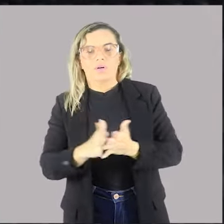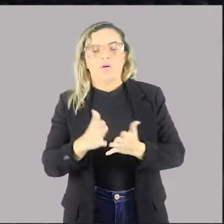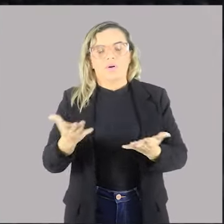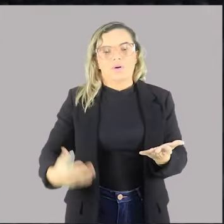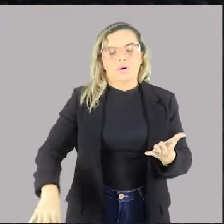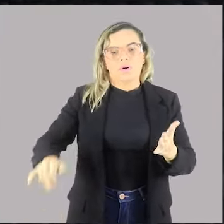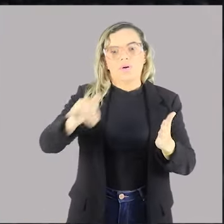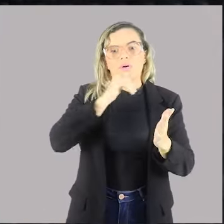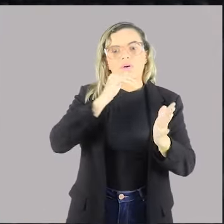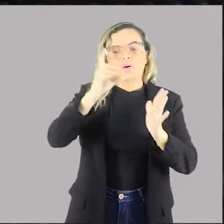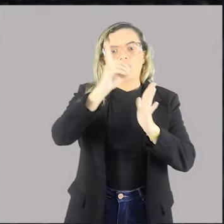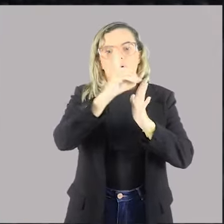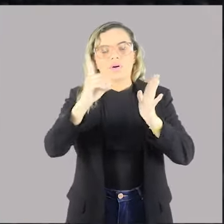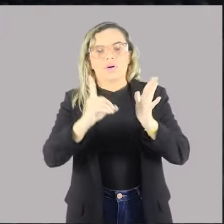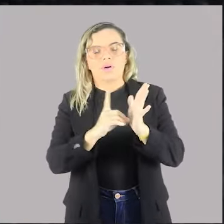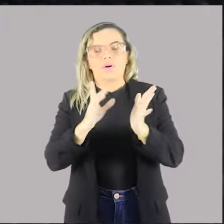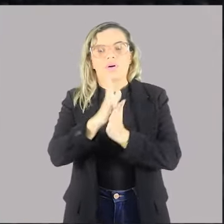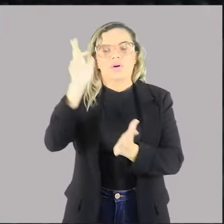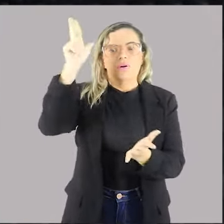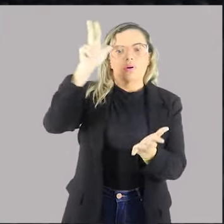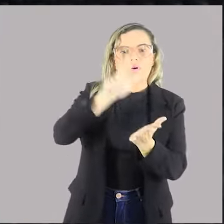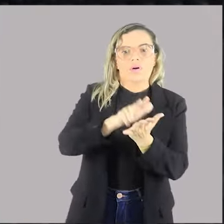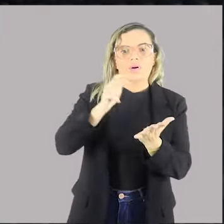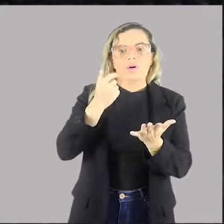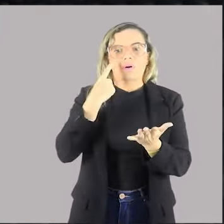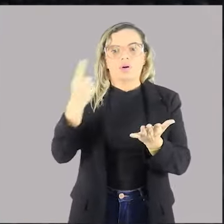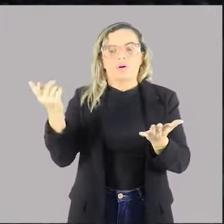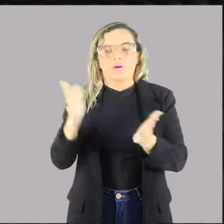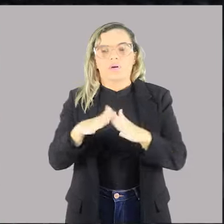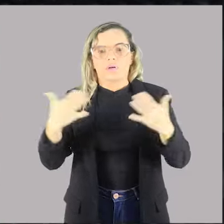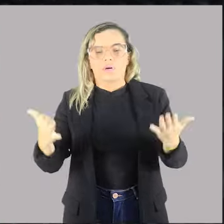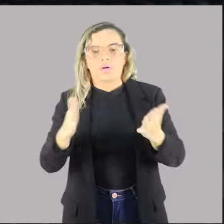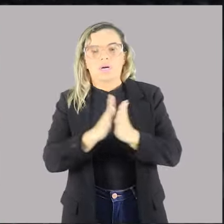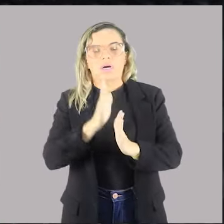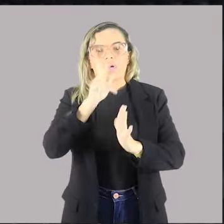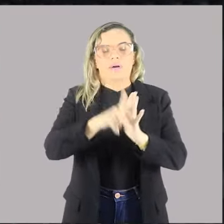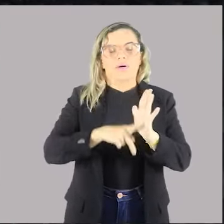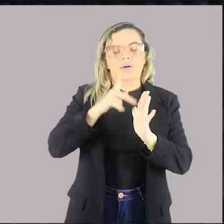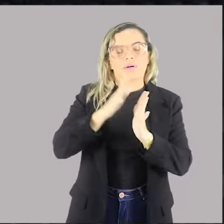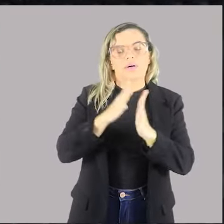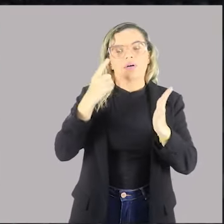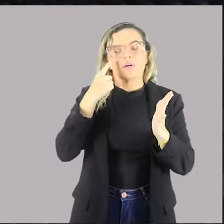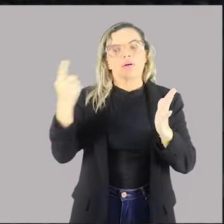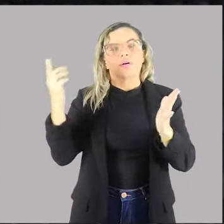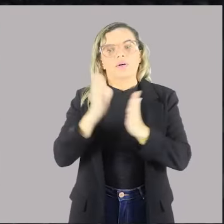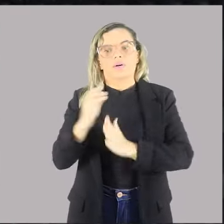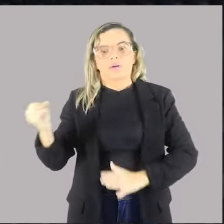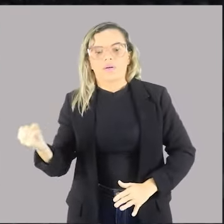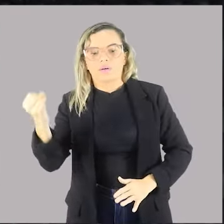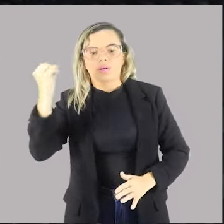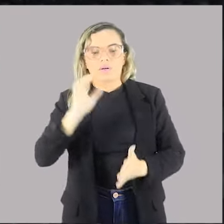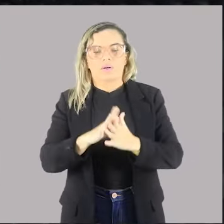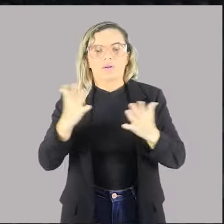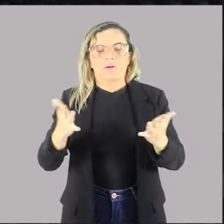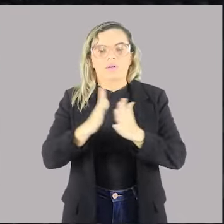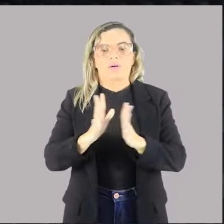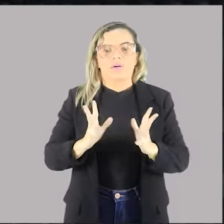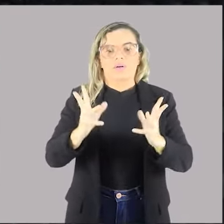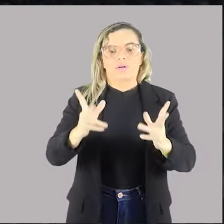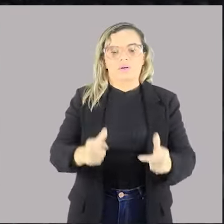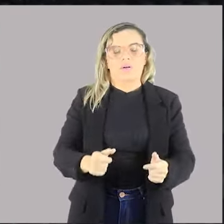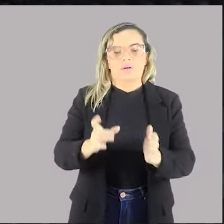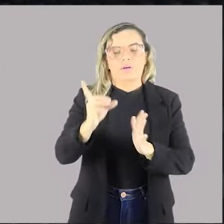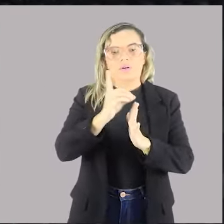os regulamentos, as portarias. É importante dizer que quando nós falamos de decreto e